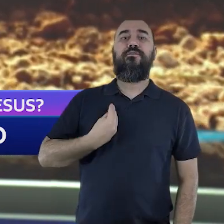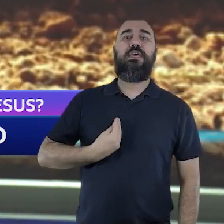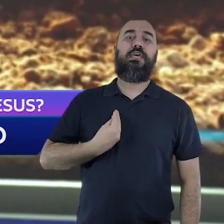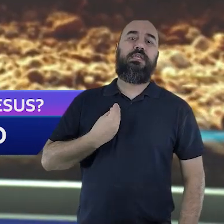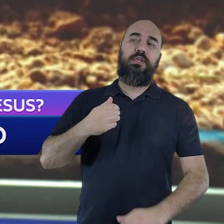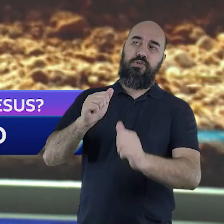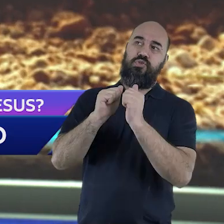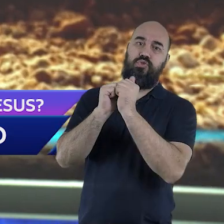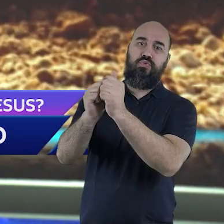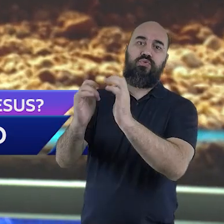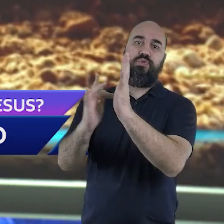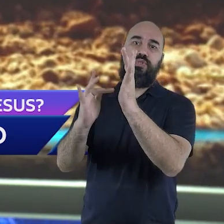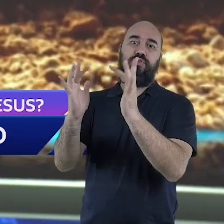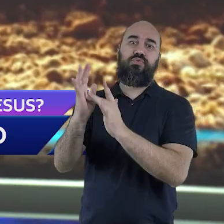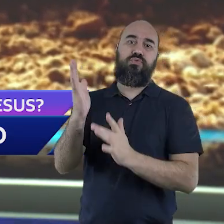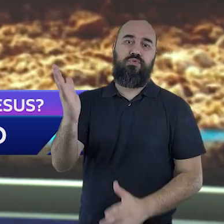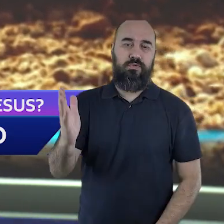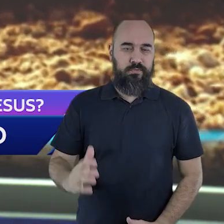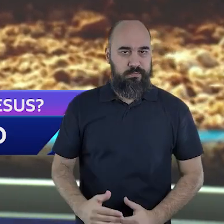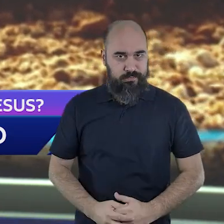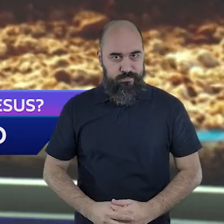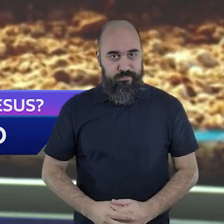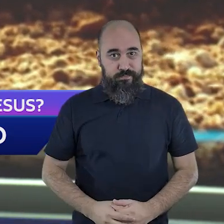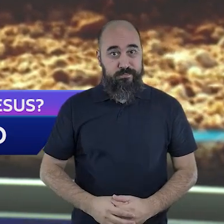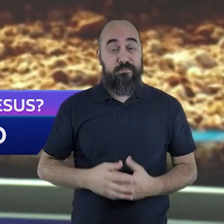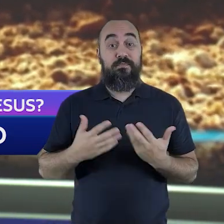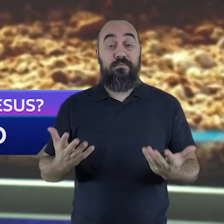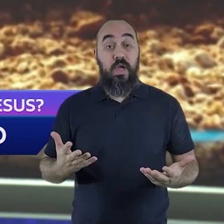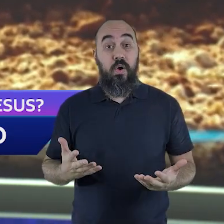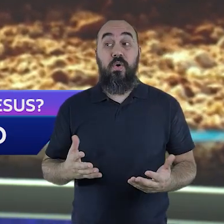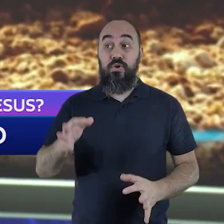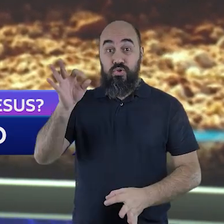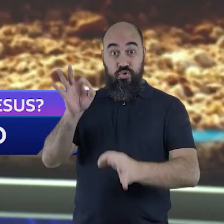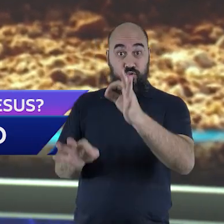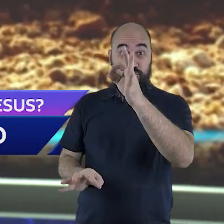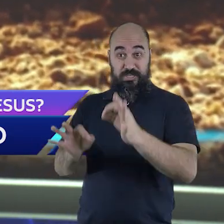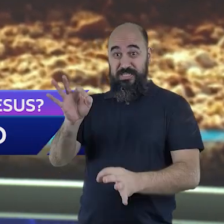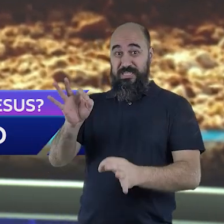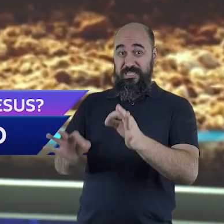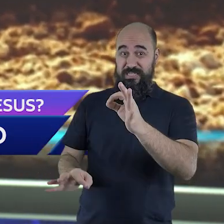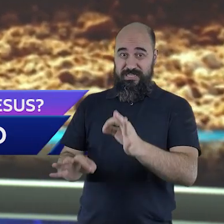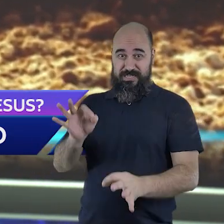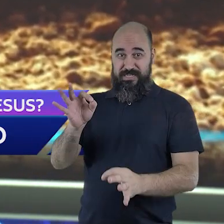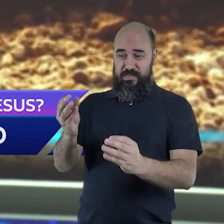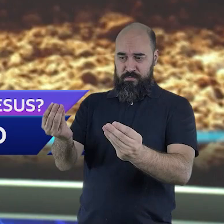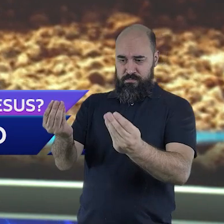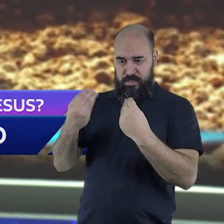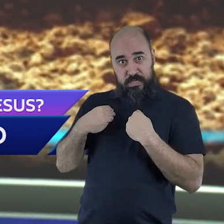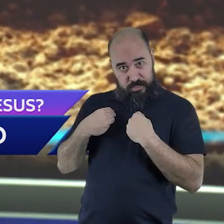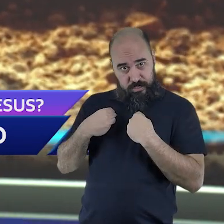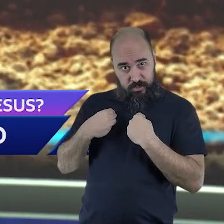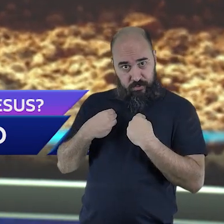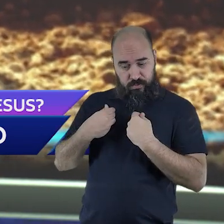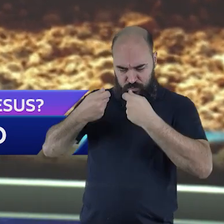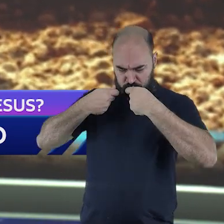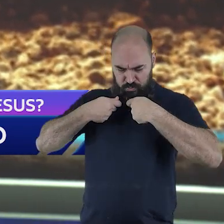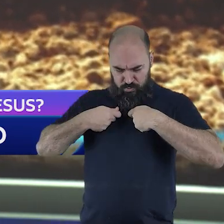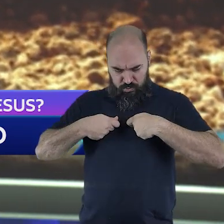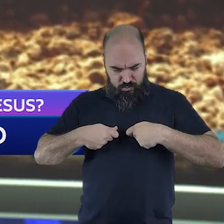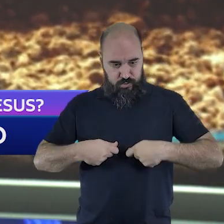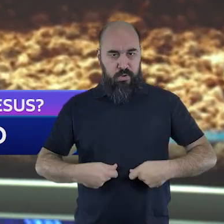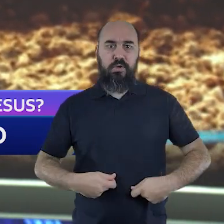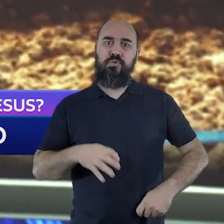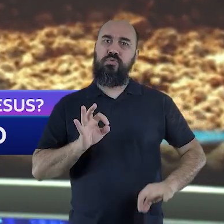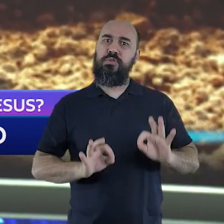somos justificados por Deus. Ser justificado é ser declarado justo mesmo não sendo